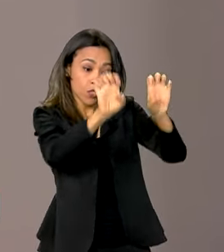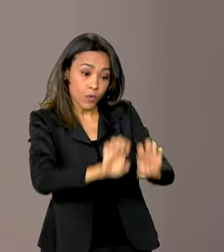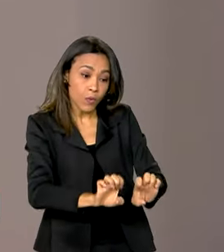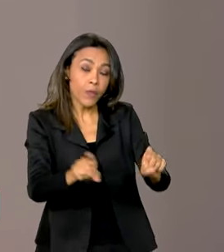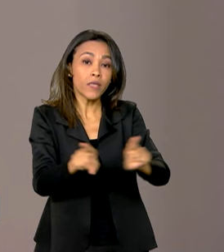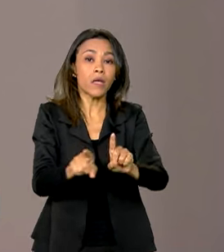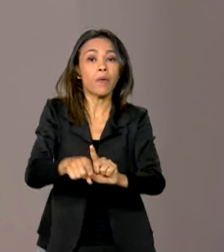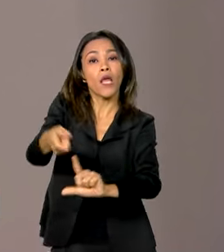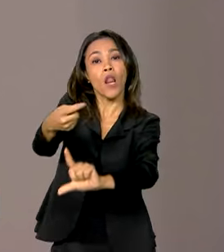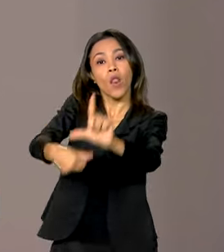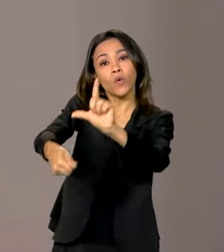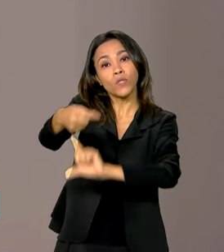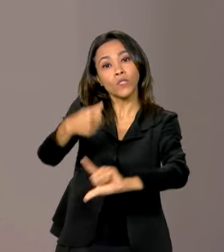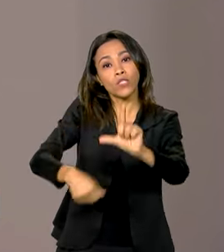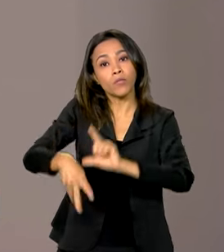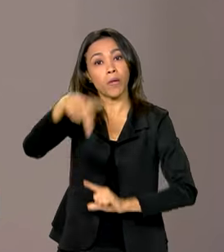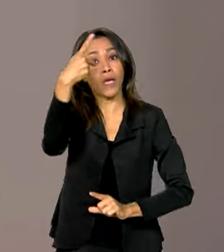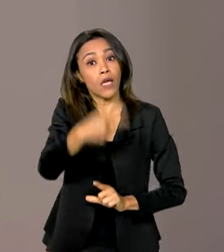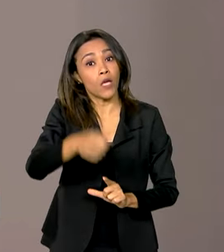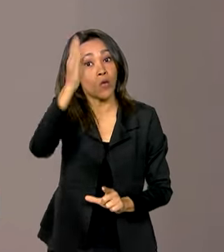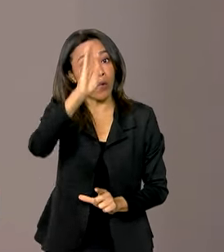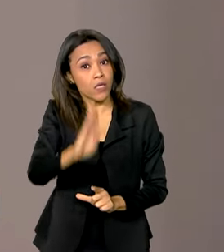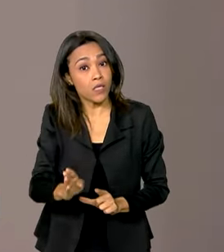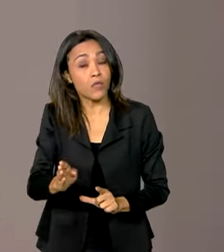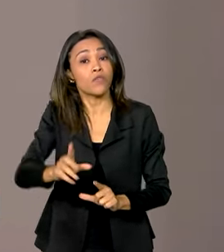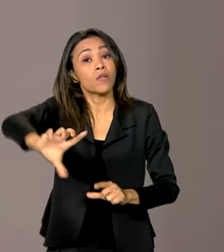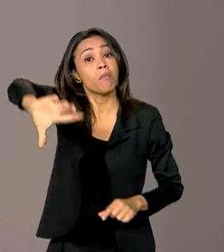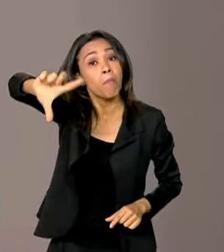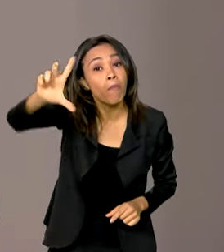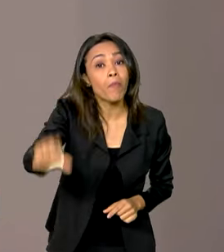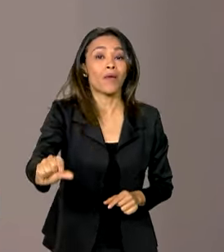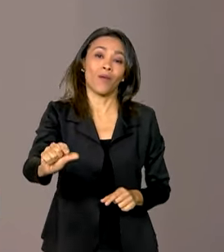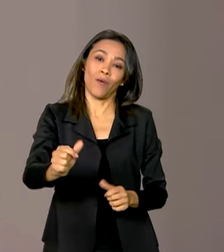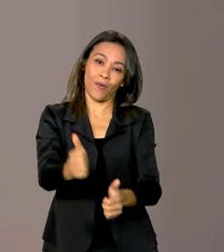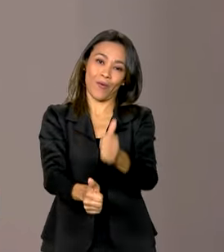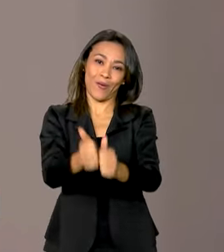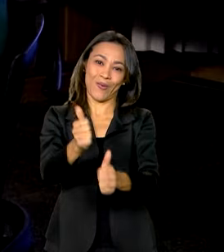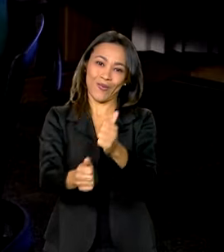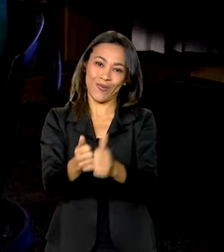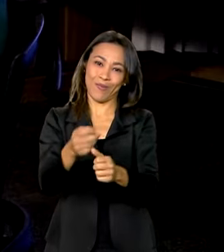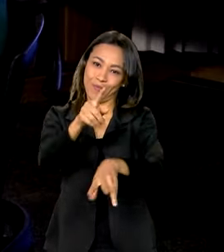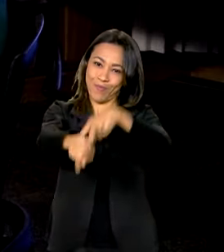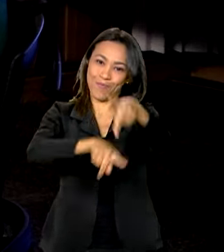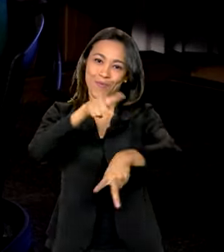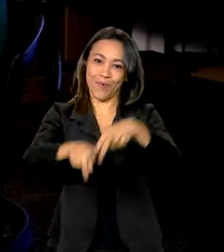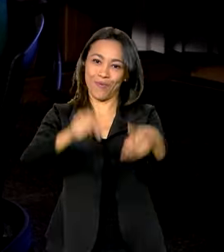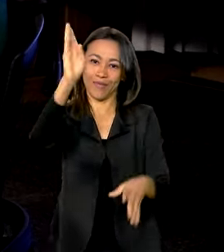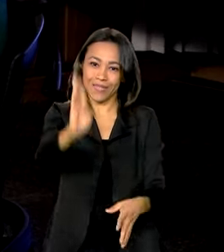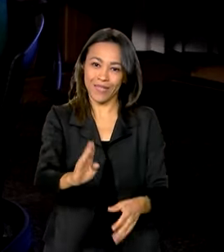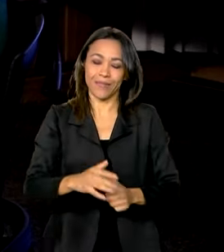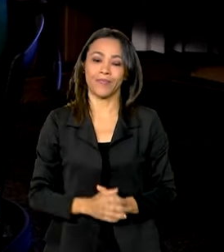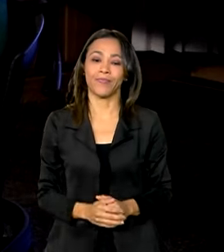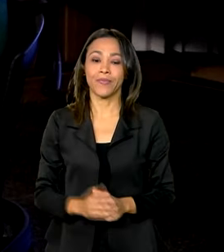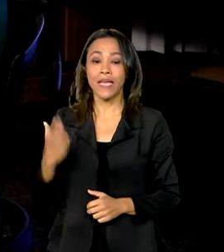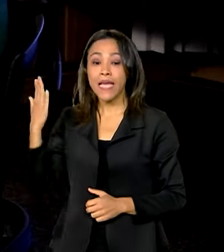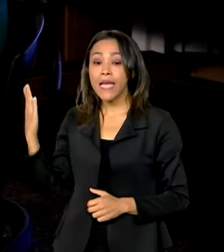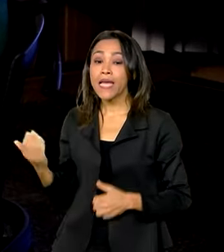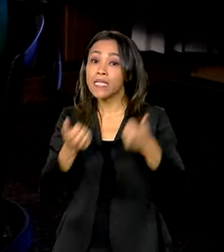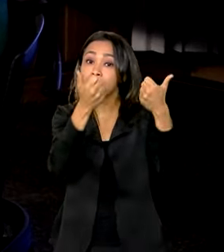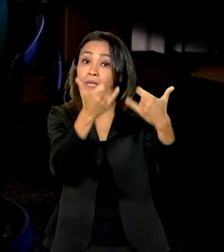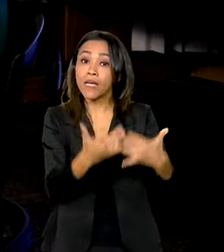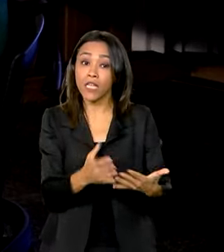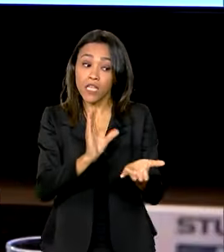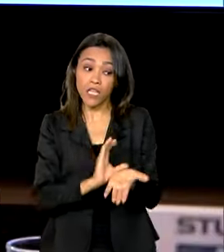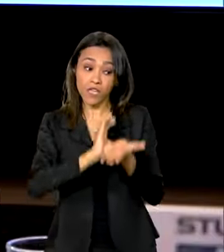garantir que a produção nacional chegue mais barata na mesa do brasileiro. investindo em infraestrutura e logística é